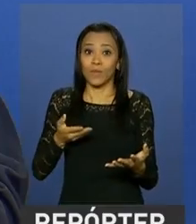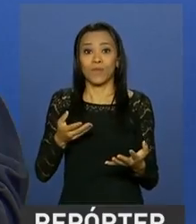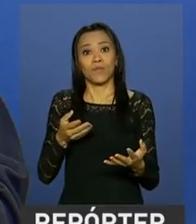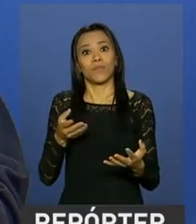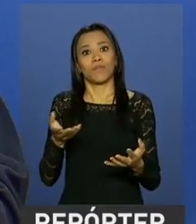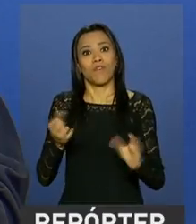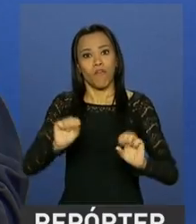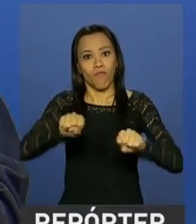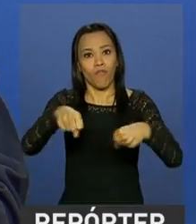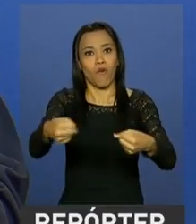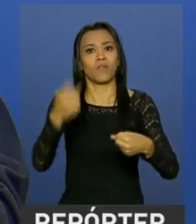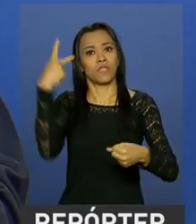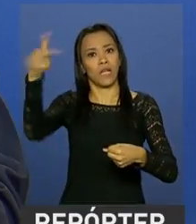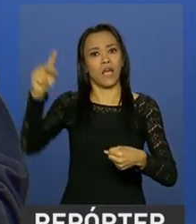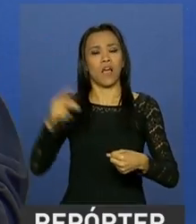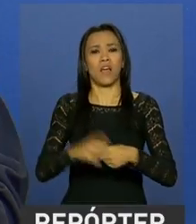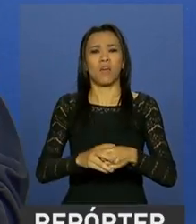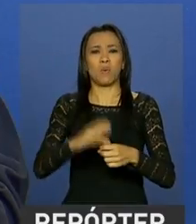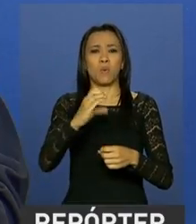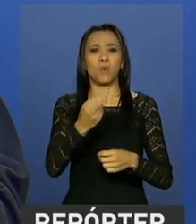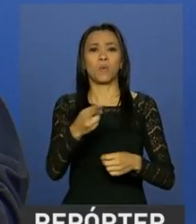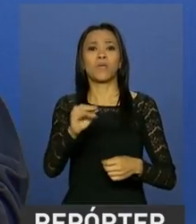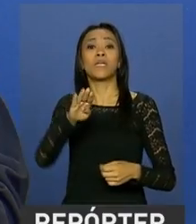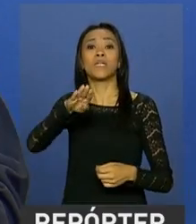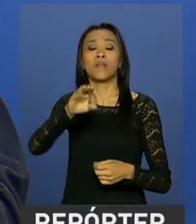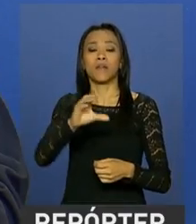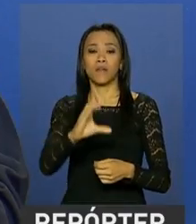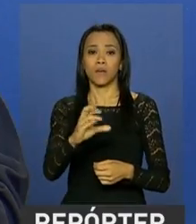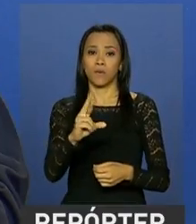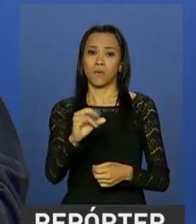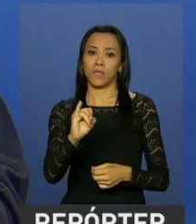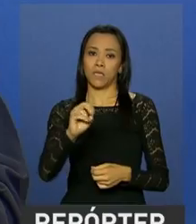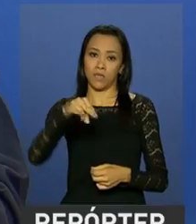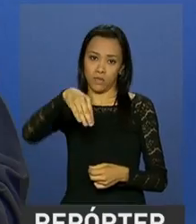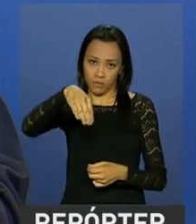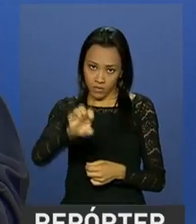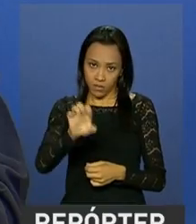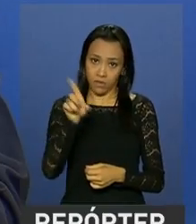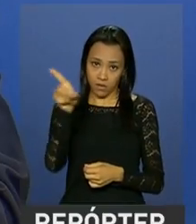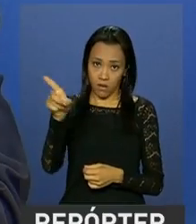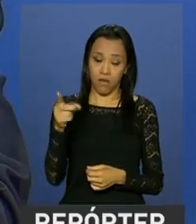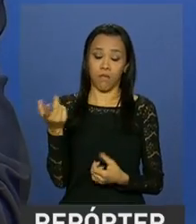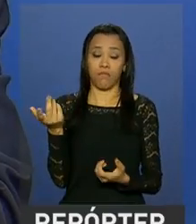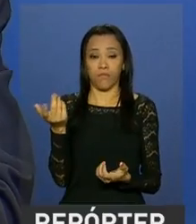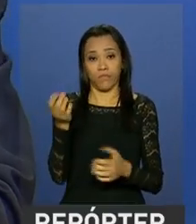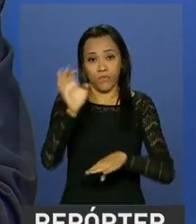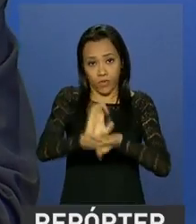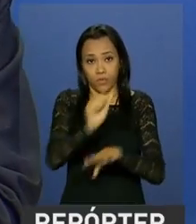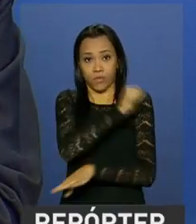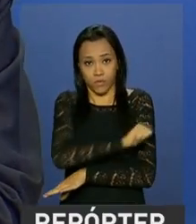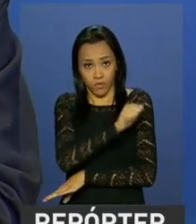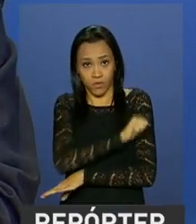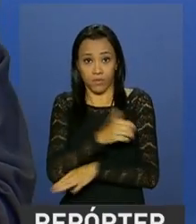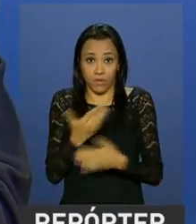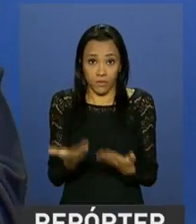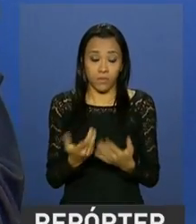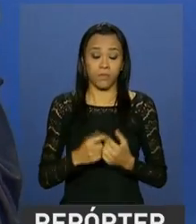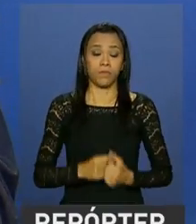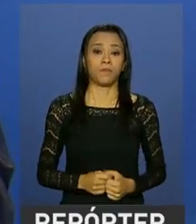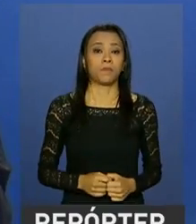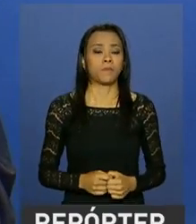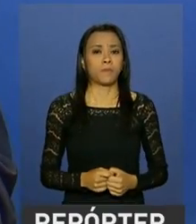sistema, as organizações criminais do Rio de Janeiro. Então, pensa-se que estrangulando, eventualmente, com mais